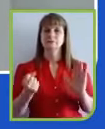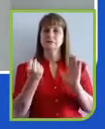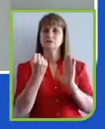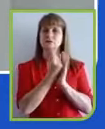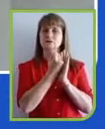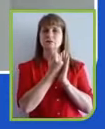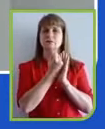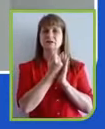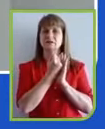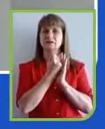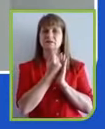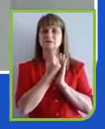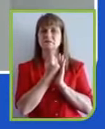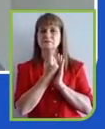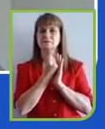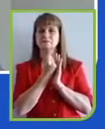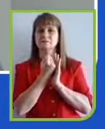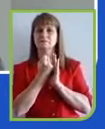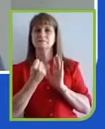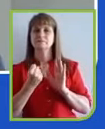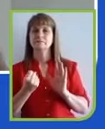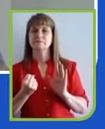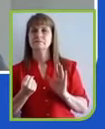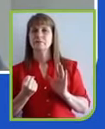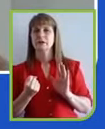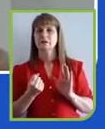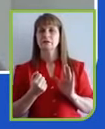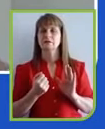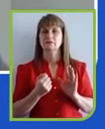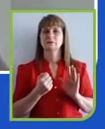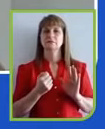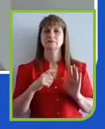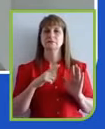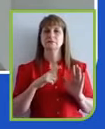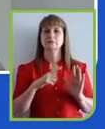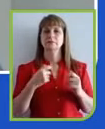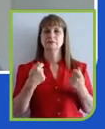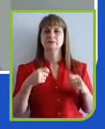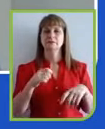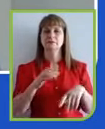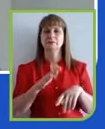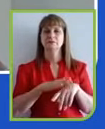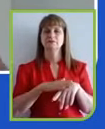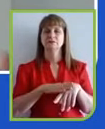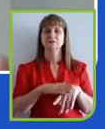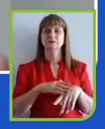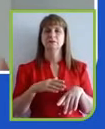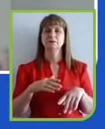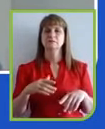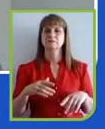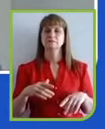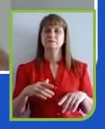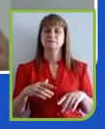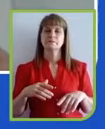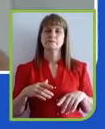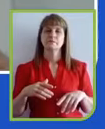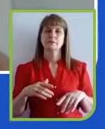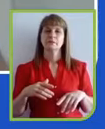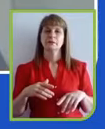movimento, que é o que queremos trazer, um protagonismo para que esse assunto evolua,